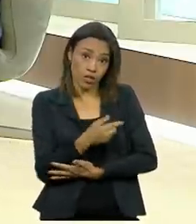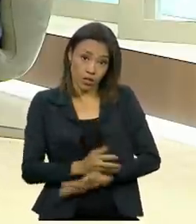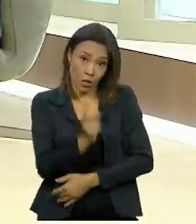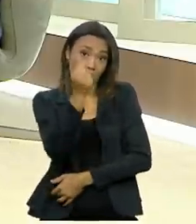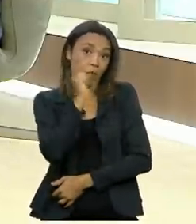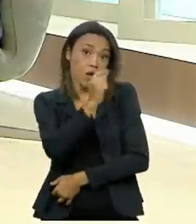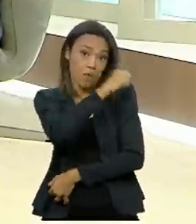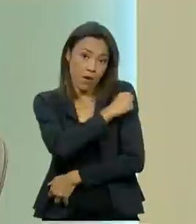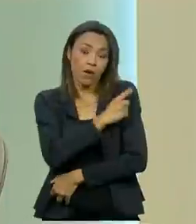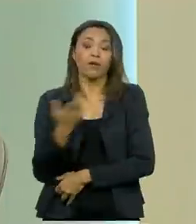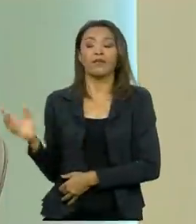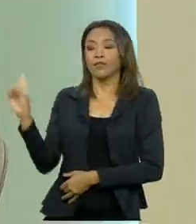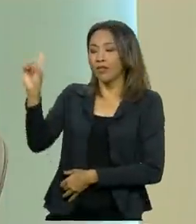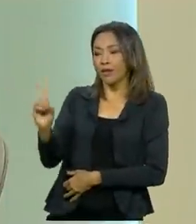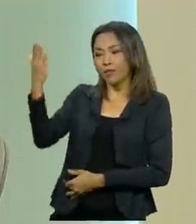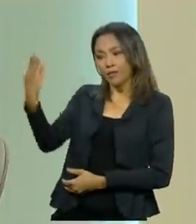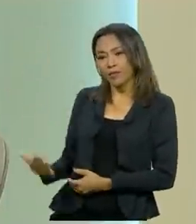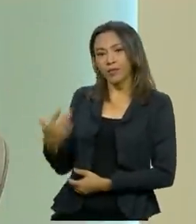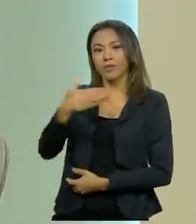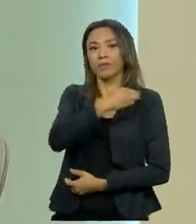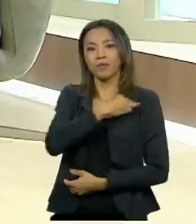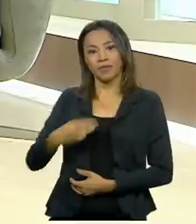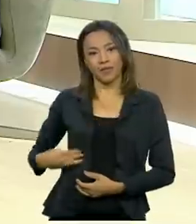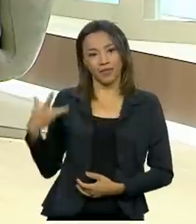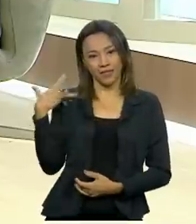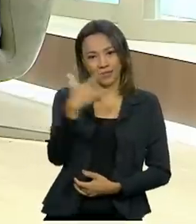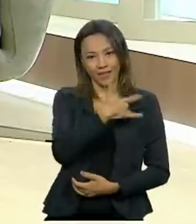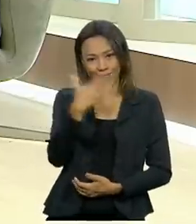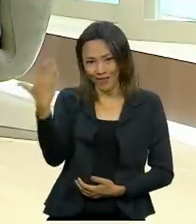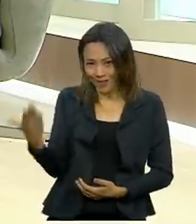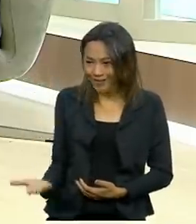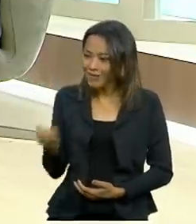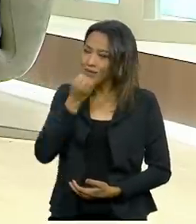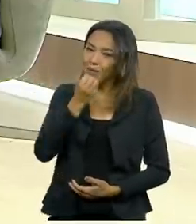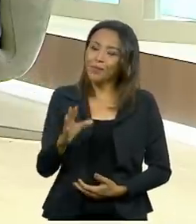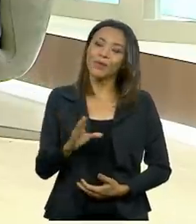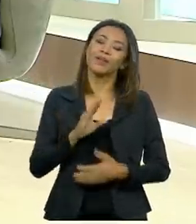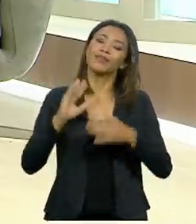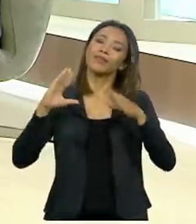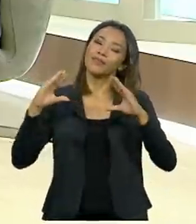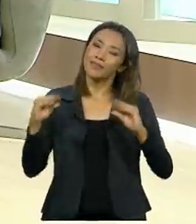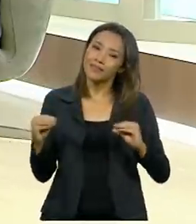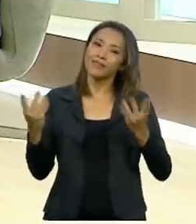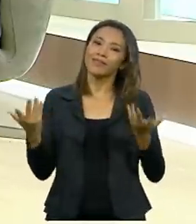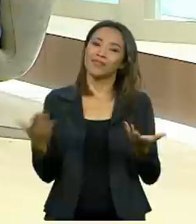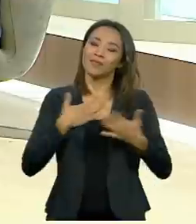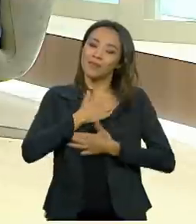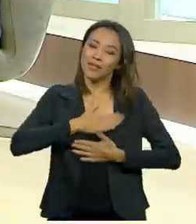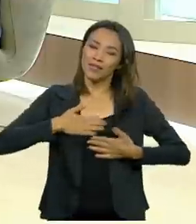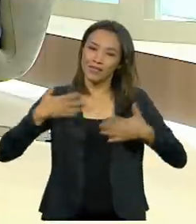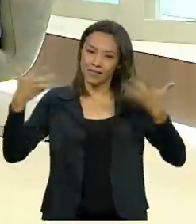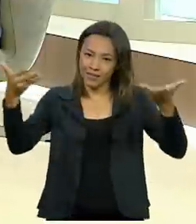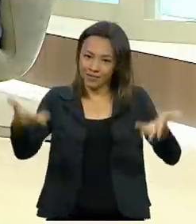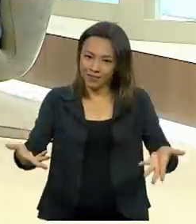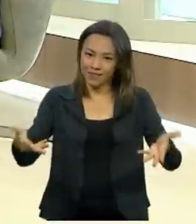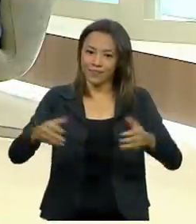o Ministro da Saúde, Marcelo Queiroga. Boa noite, Ministro. Boa noite, Paulo. Prazer estar aqui com vocês.